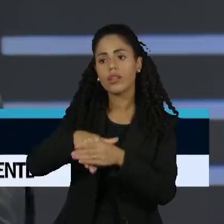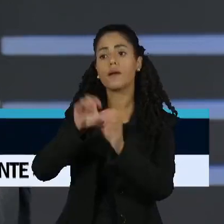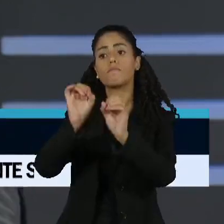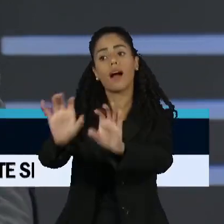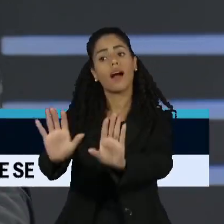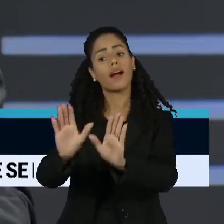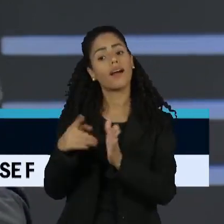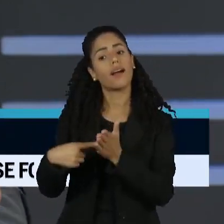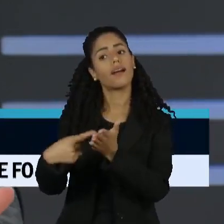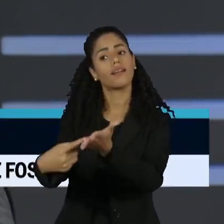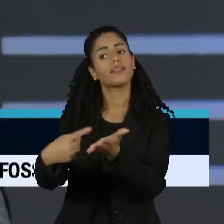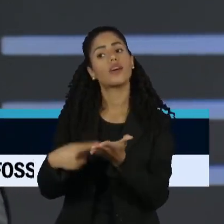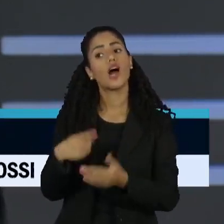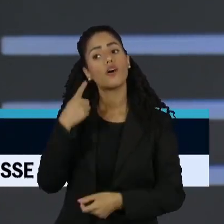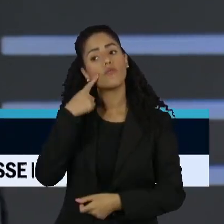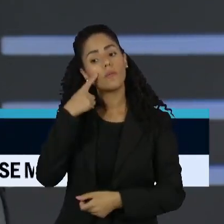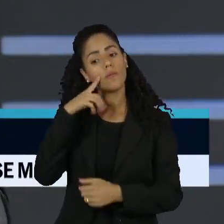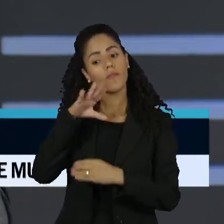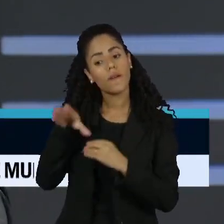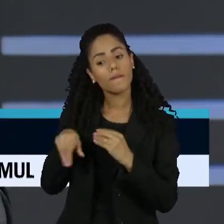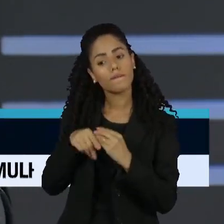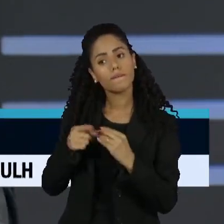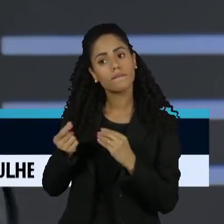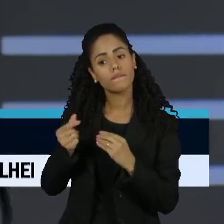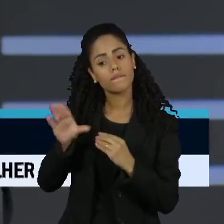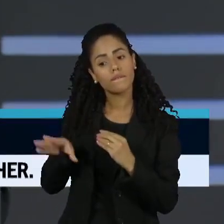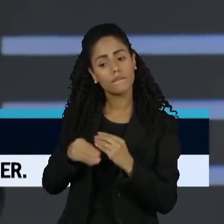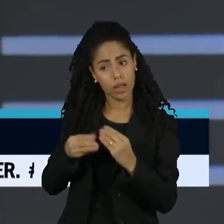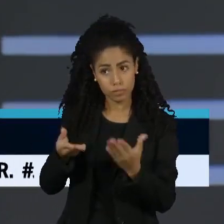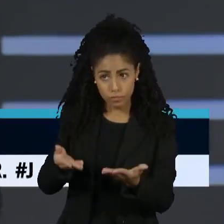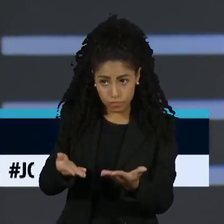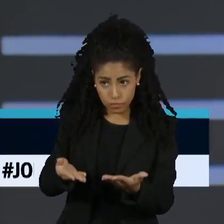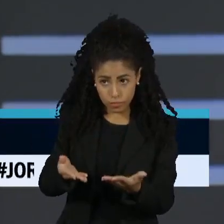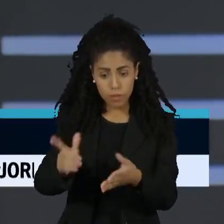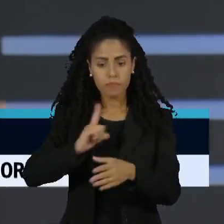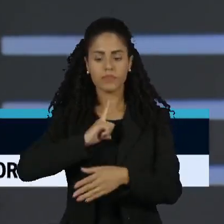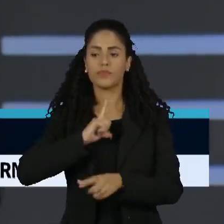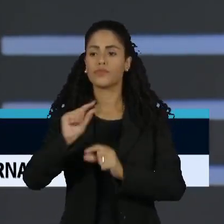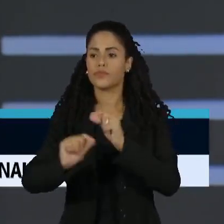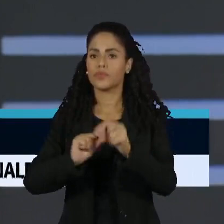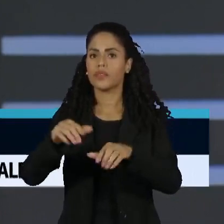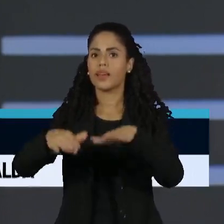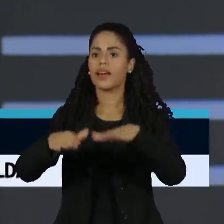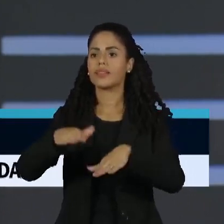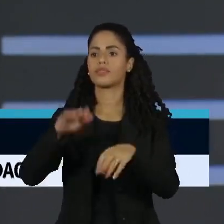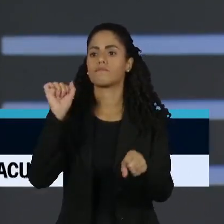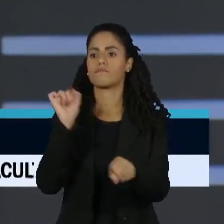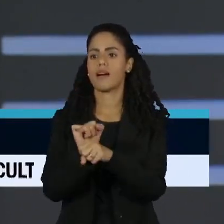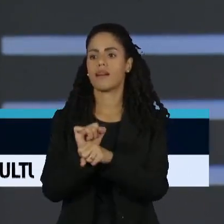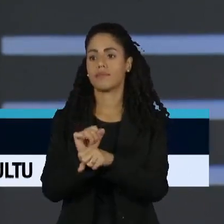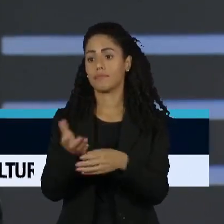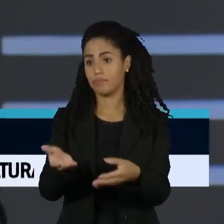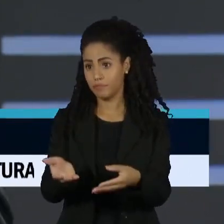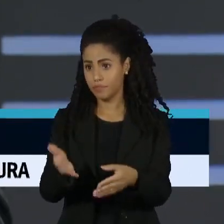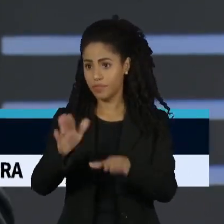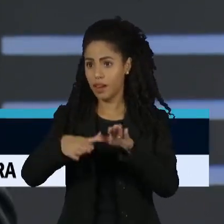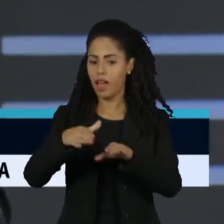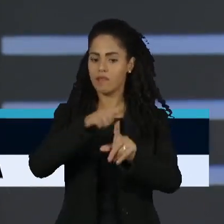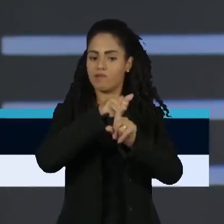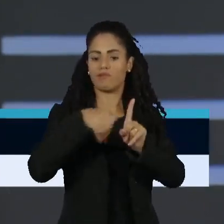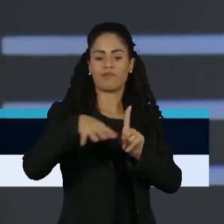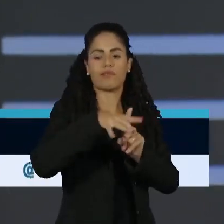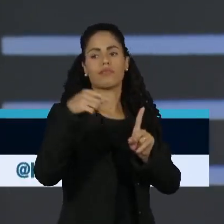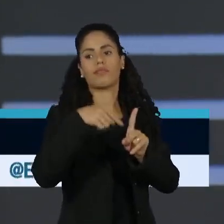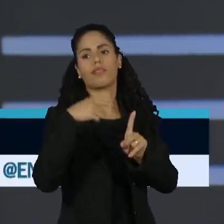um cascalho, uma emenda, um cargo e entra tudo no cálculo. Agora, tem aquilo também que às vezes para por lobby da própria sociedade,